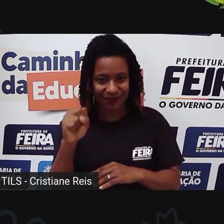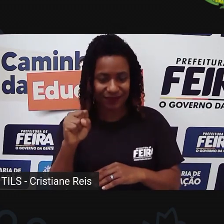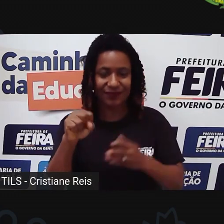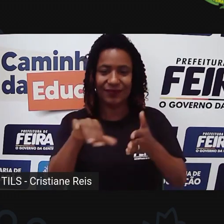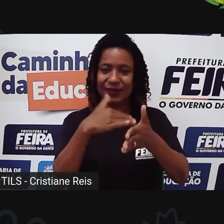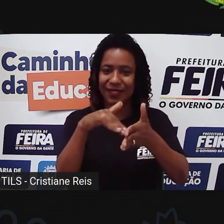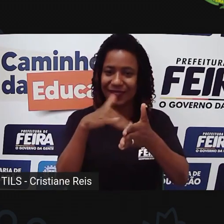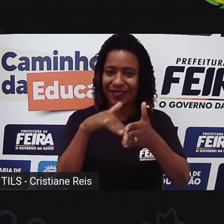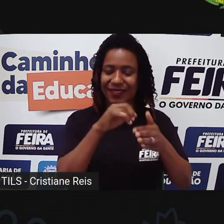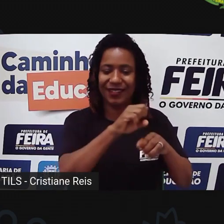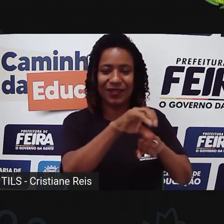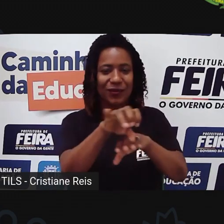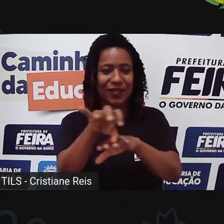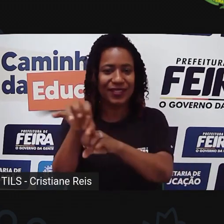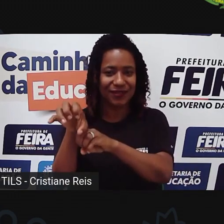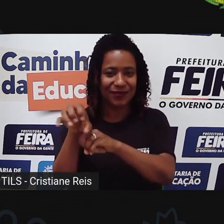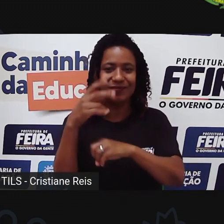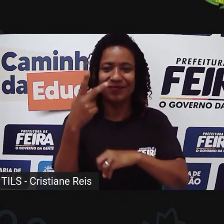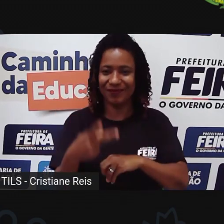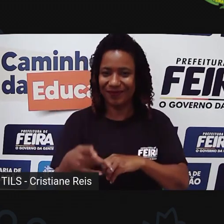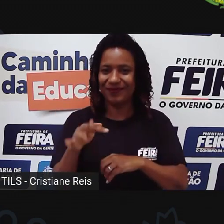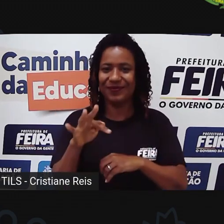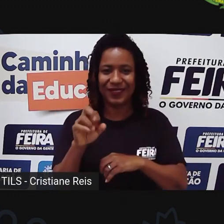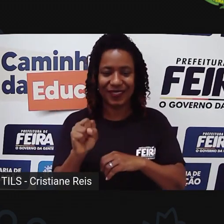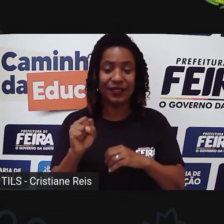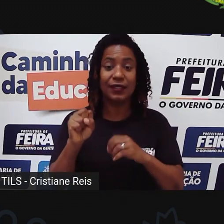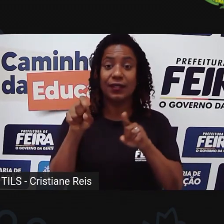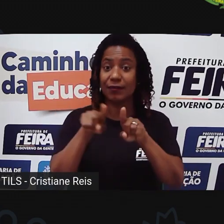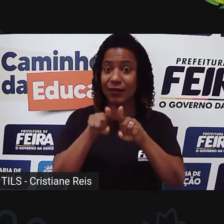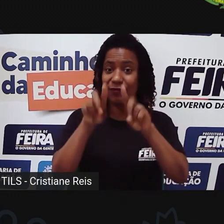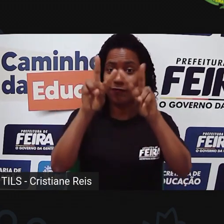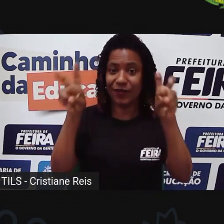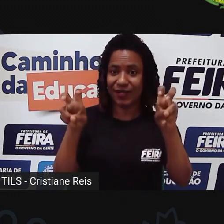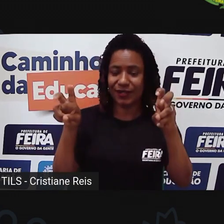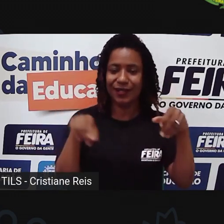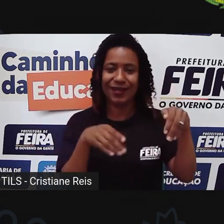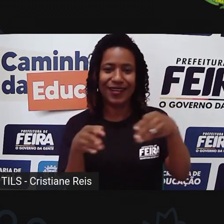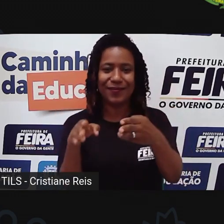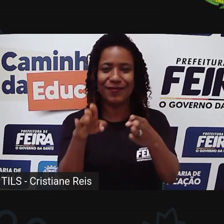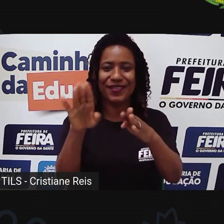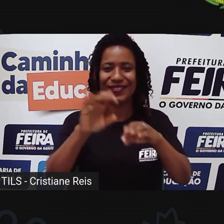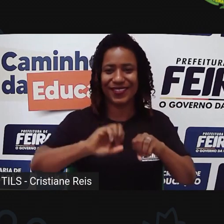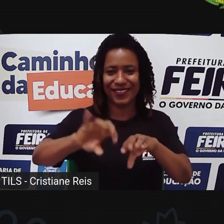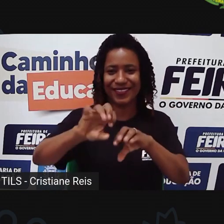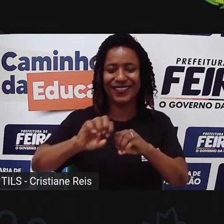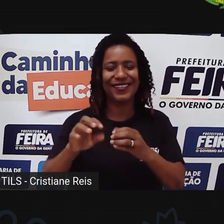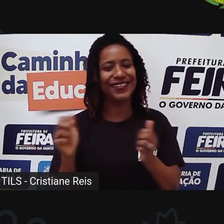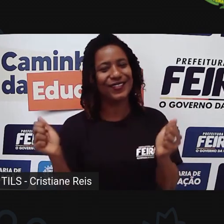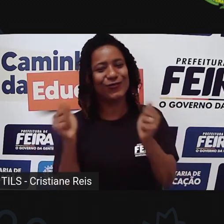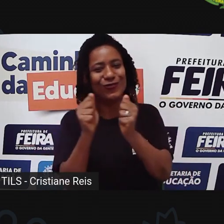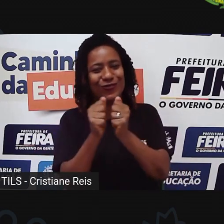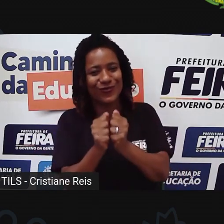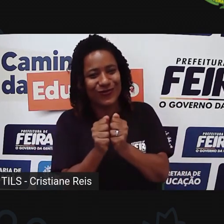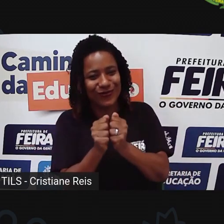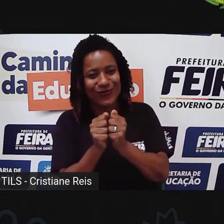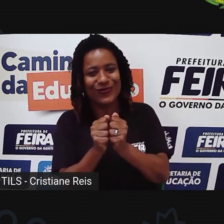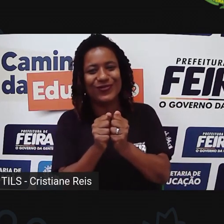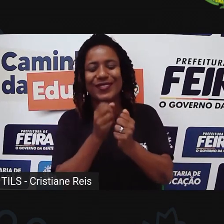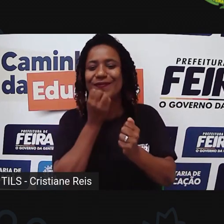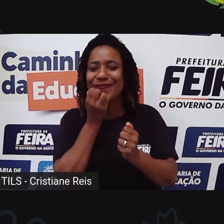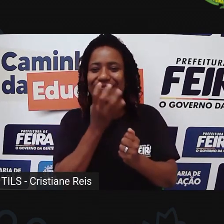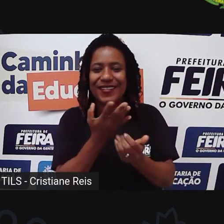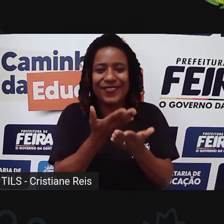de Educação do município. Tem uma frase também, né? Caminhos da Educação. E muito bem acompanhada na presença de